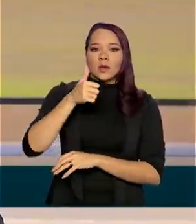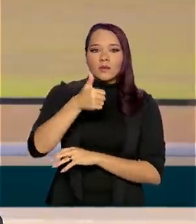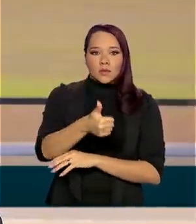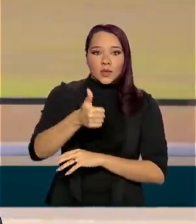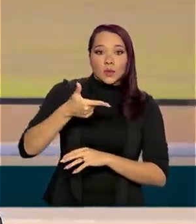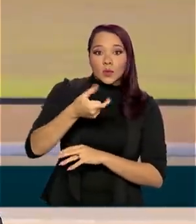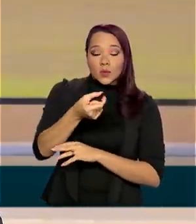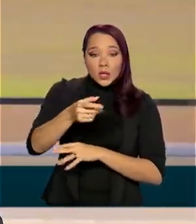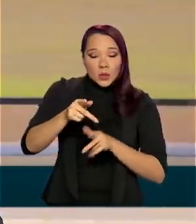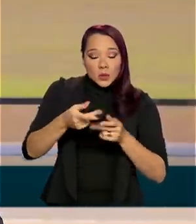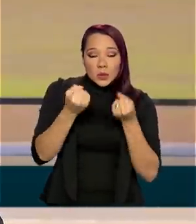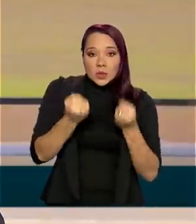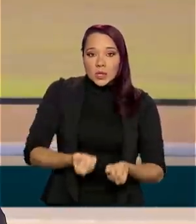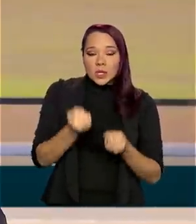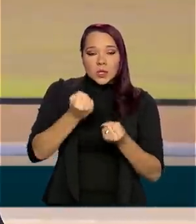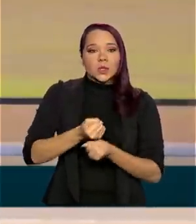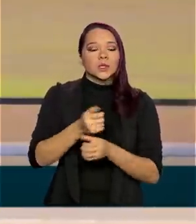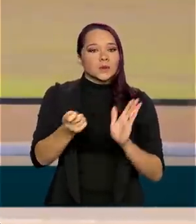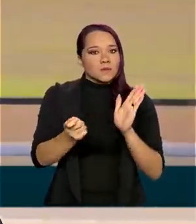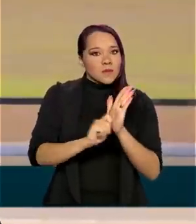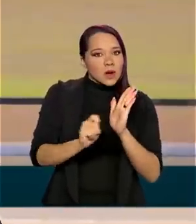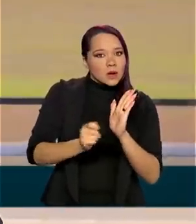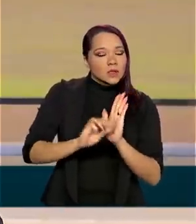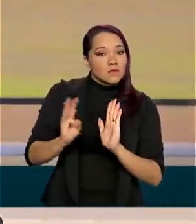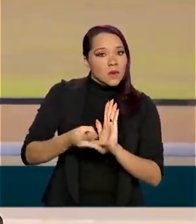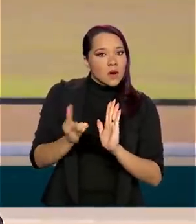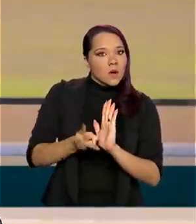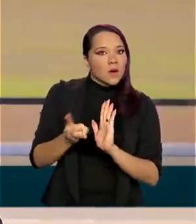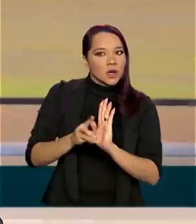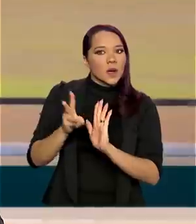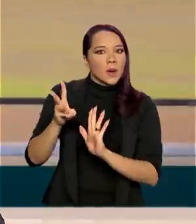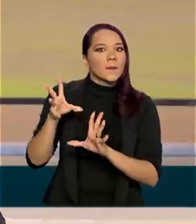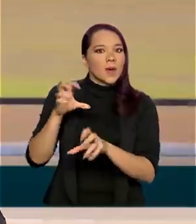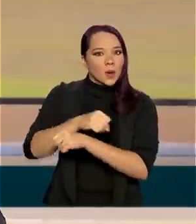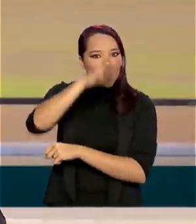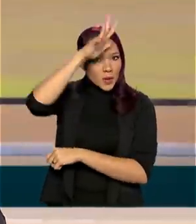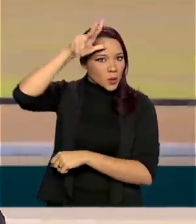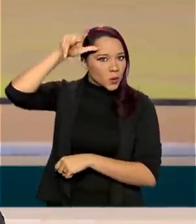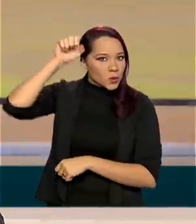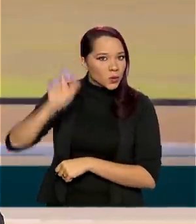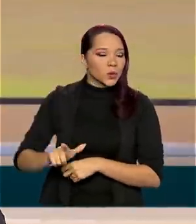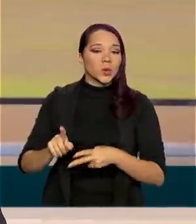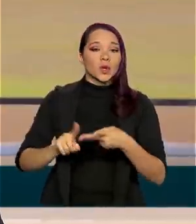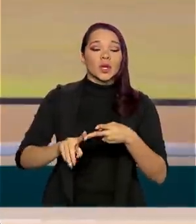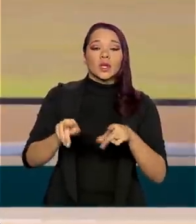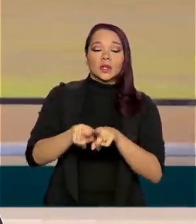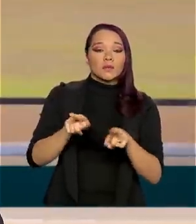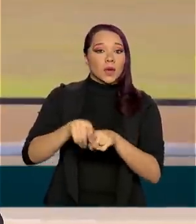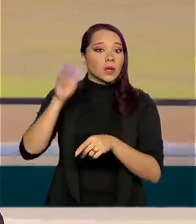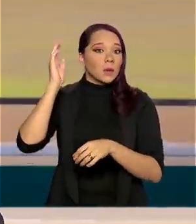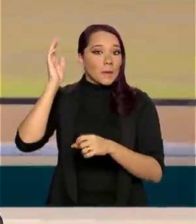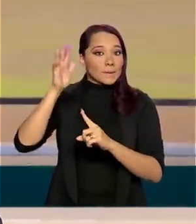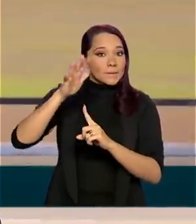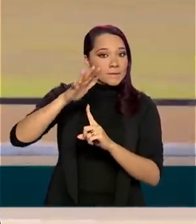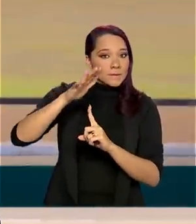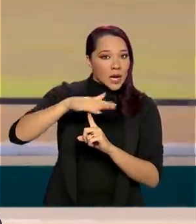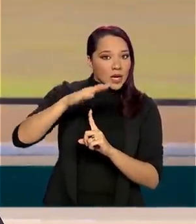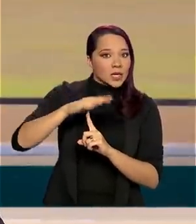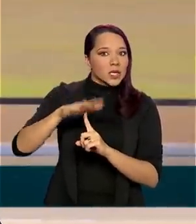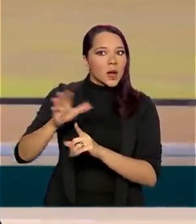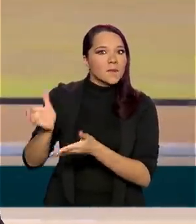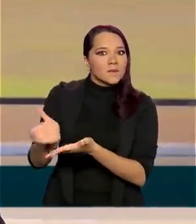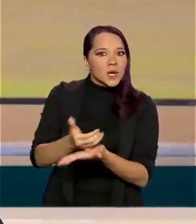quilos de maconha em Mato Grosso do Sul, 127 quilos de pasta base de cocaína no Paraná e 66 mil